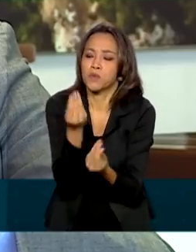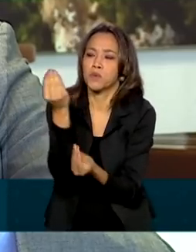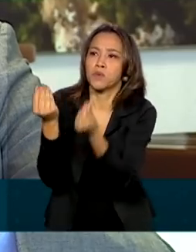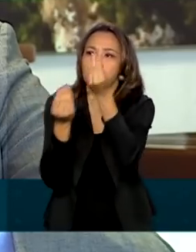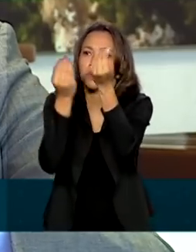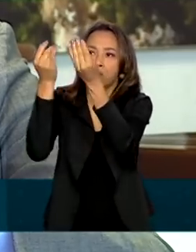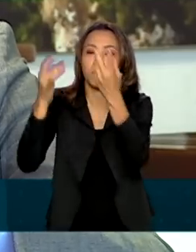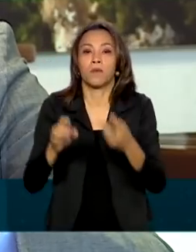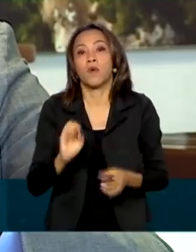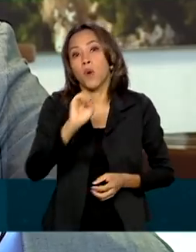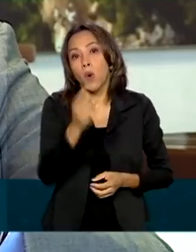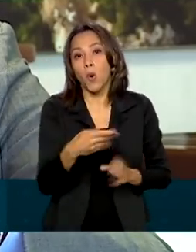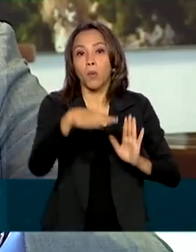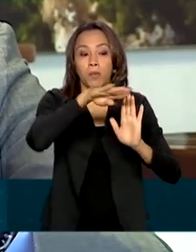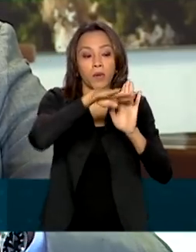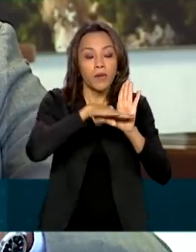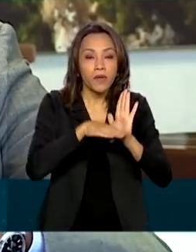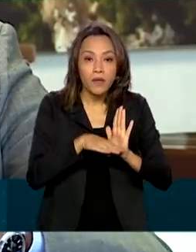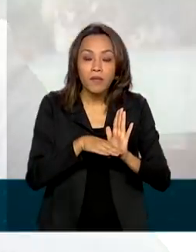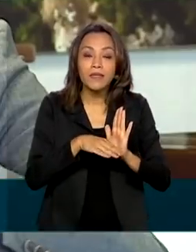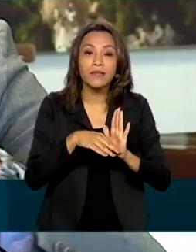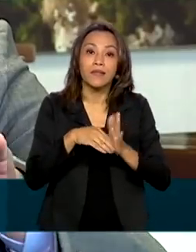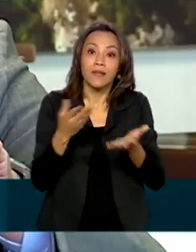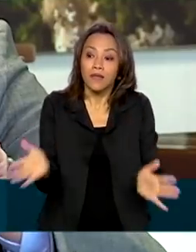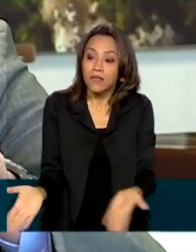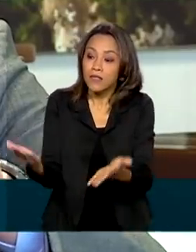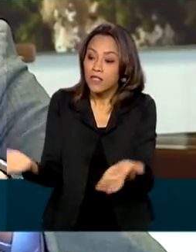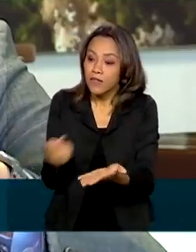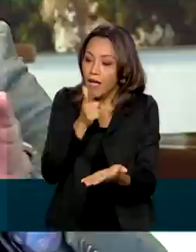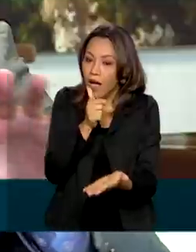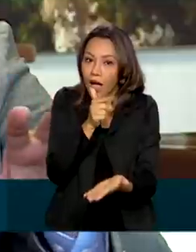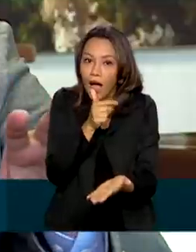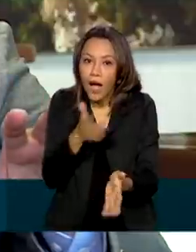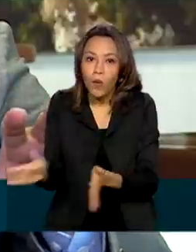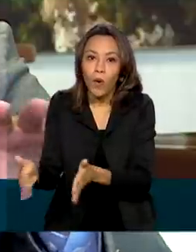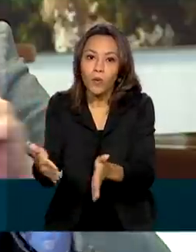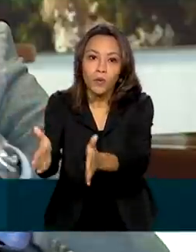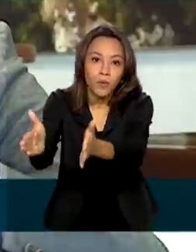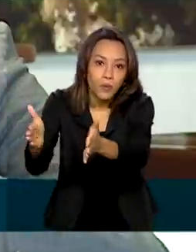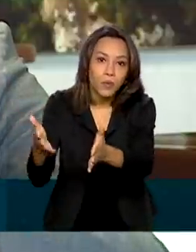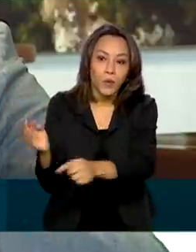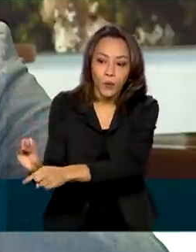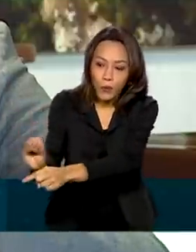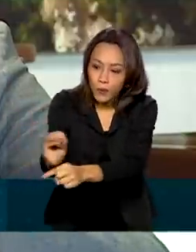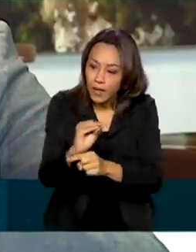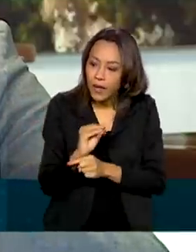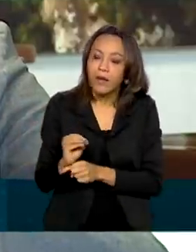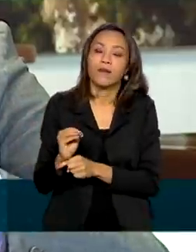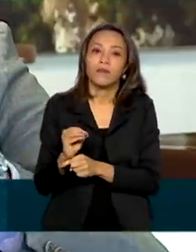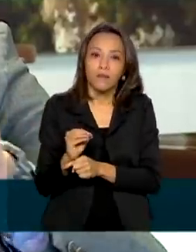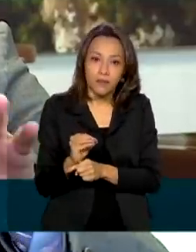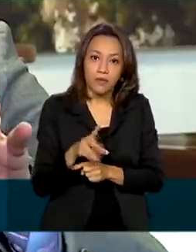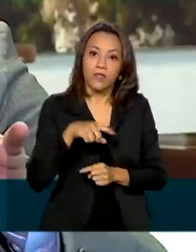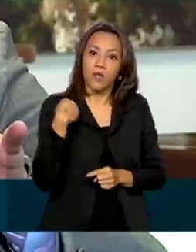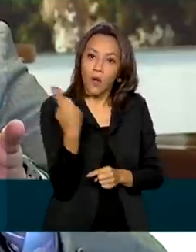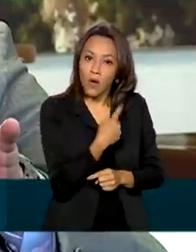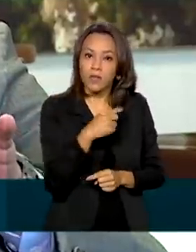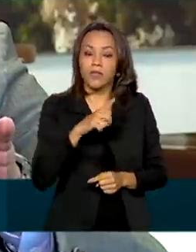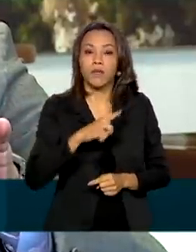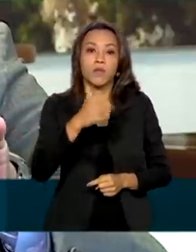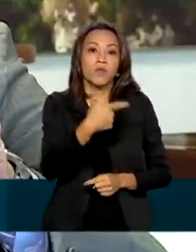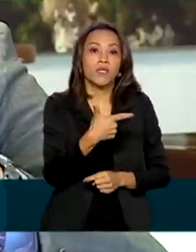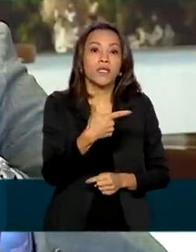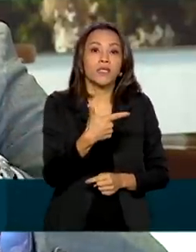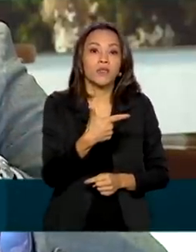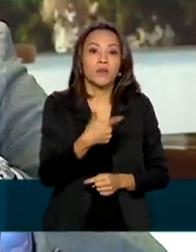programas de incentivo, por exemplo, na parte hídrica. Nós estamos trabalhando nessa primeira fase do programa com R$ 250,00